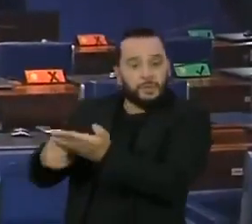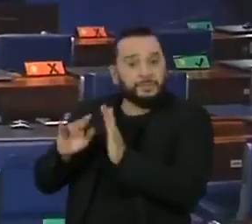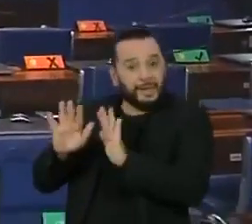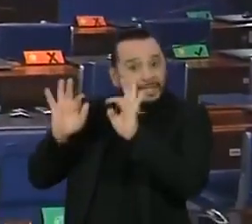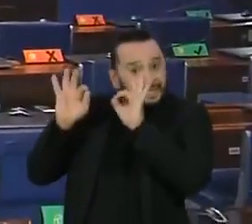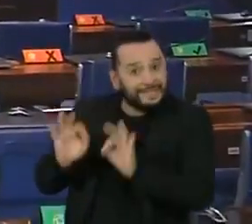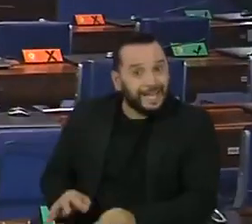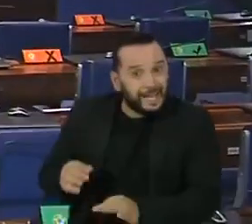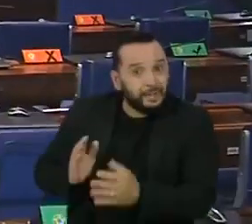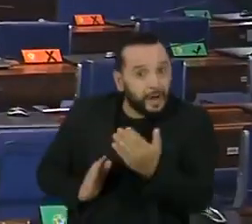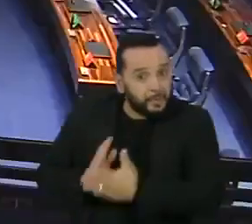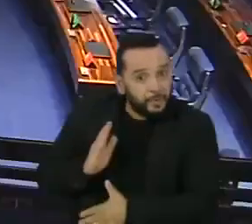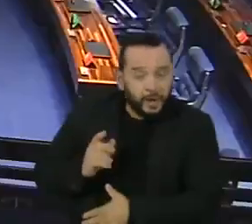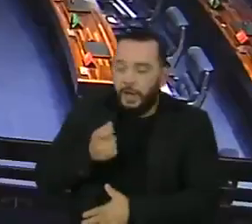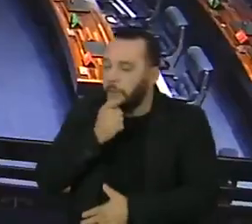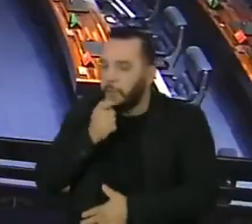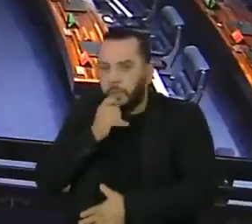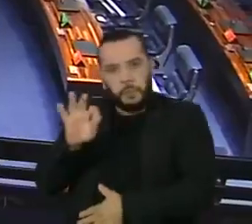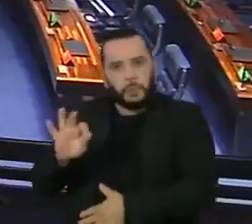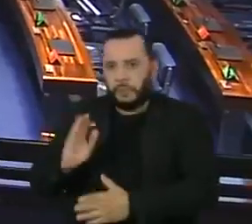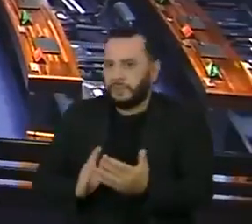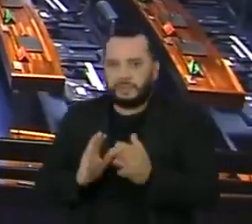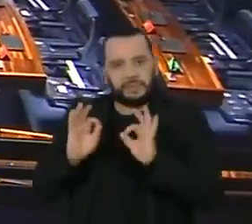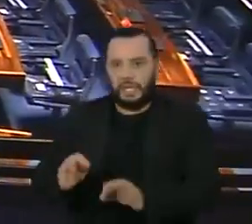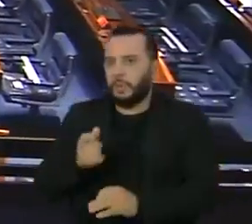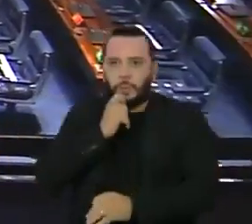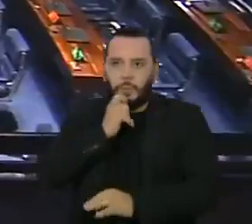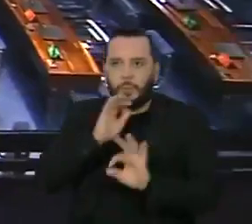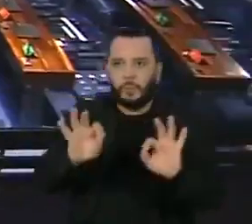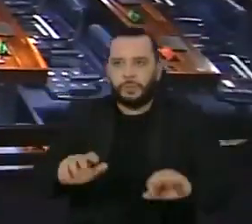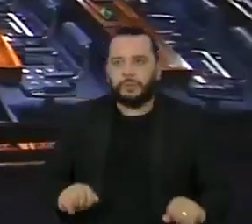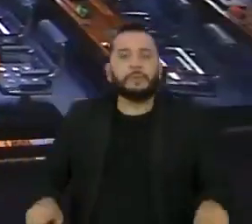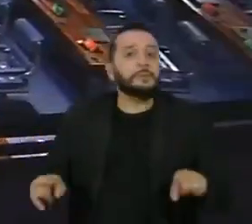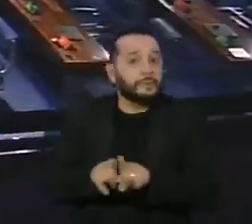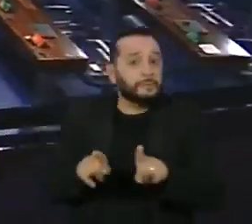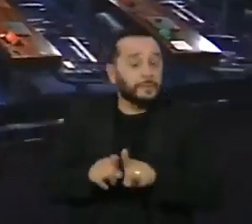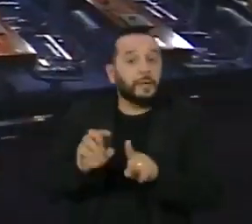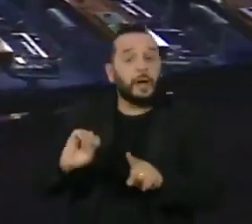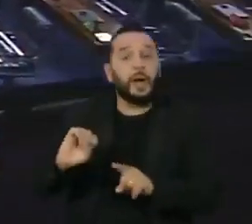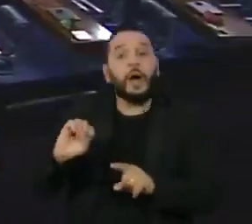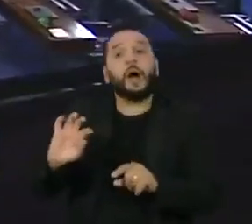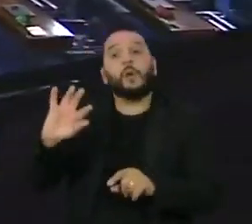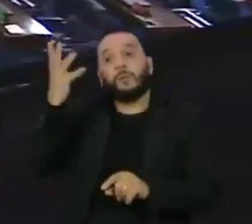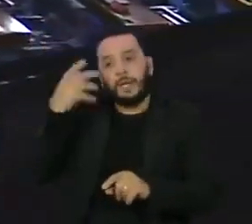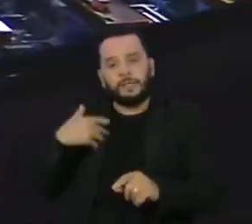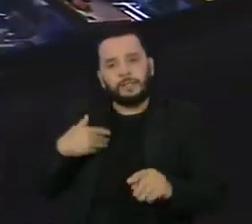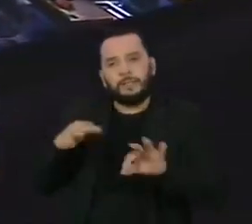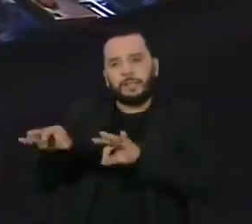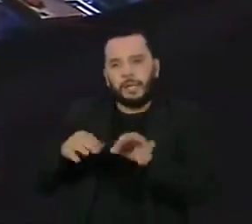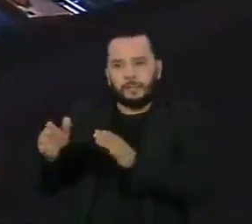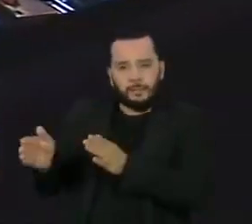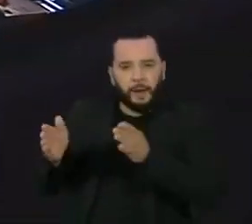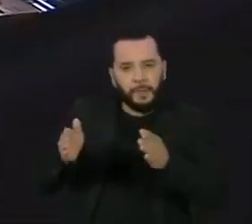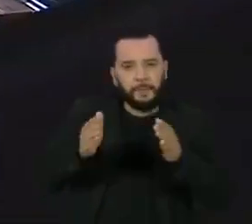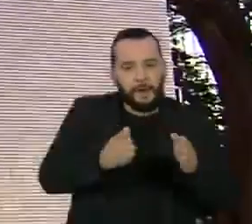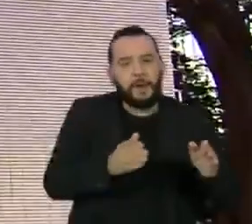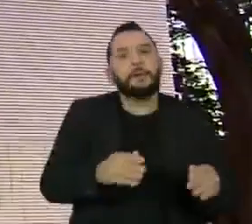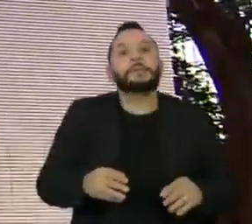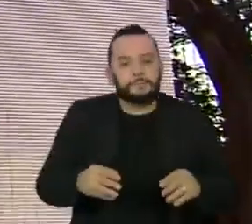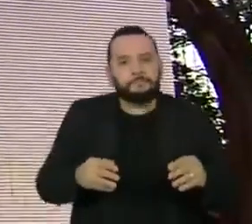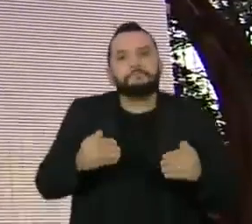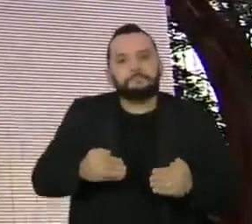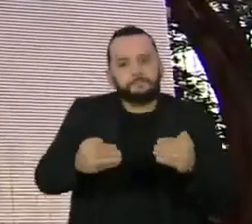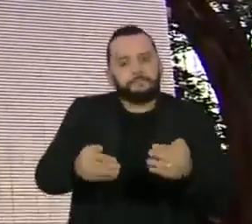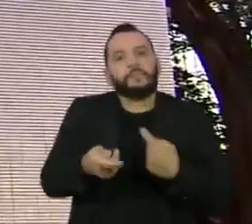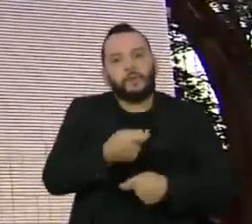garantia de que sejam aprovadas pelos parlamentares. Caso tudo corra conforme o planejado pelo governo, o Ministério da Economia estima que o